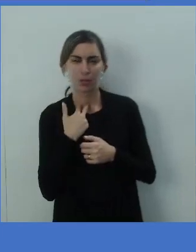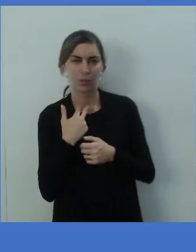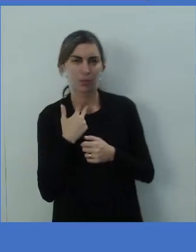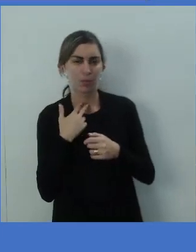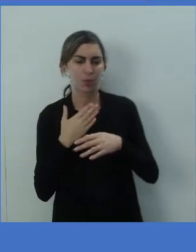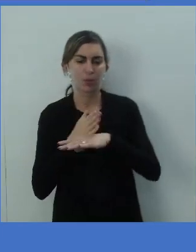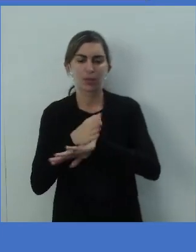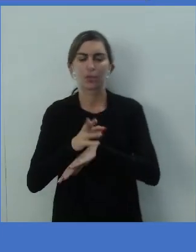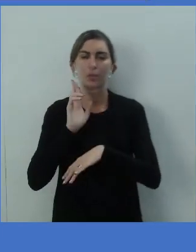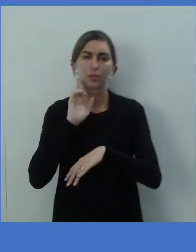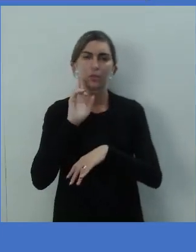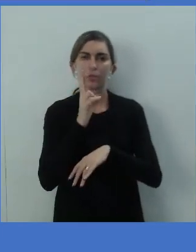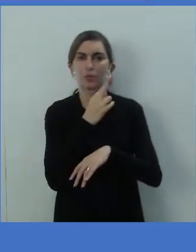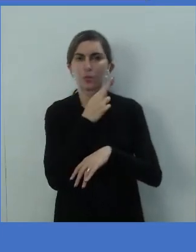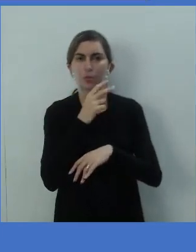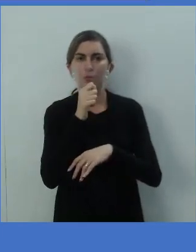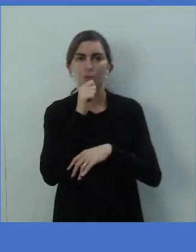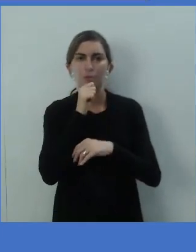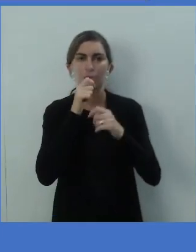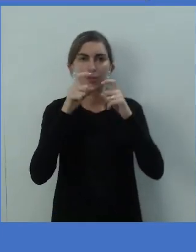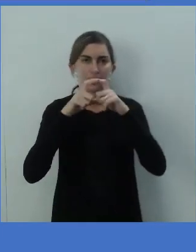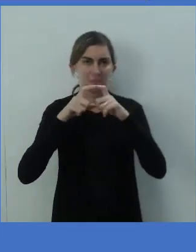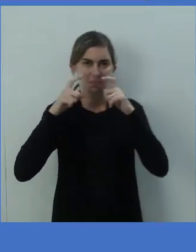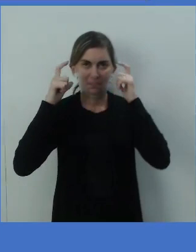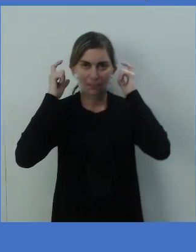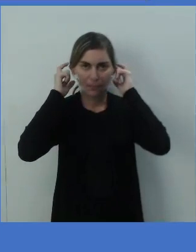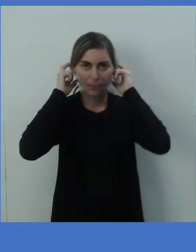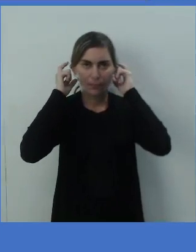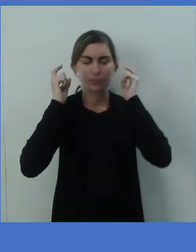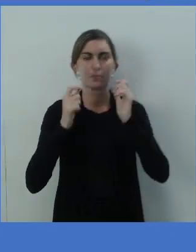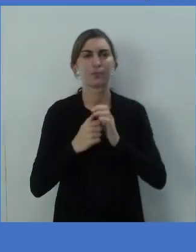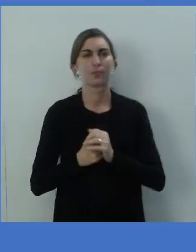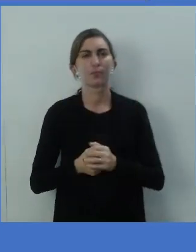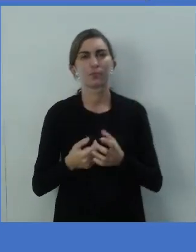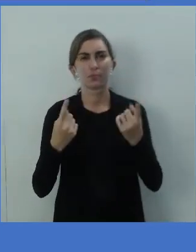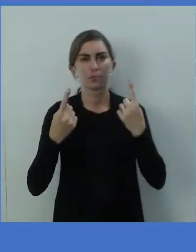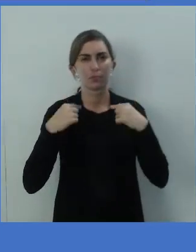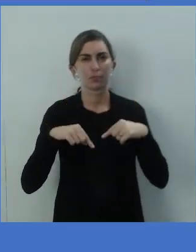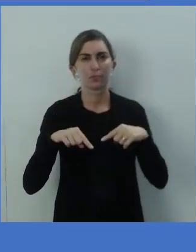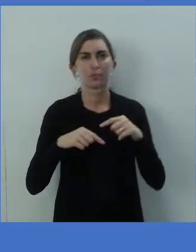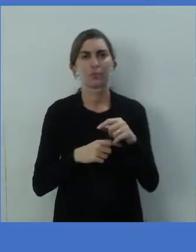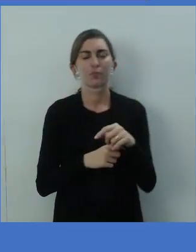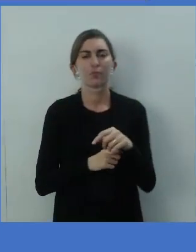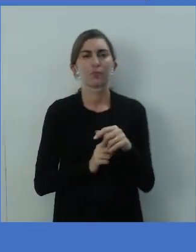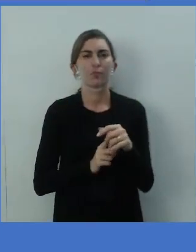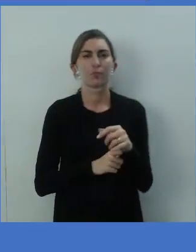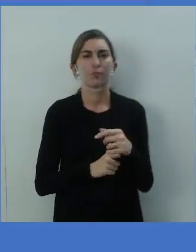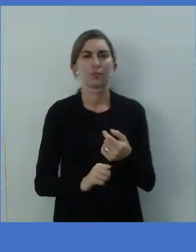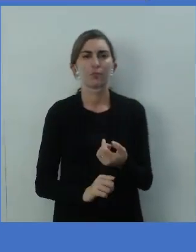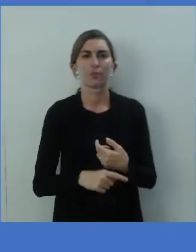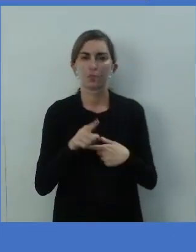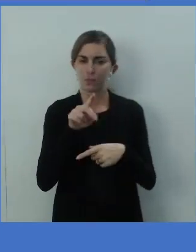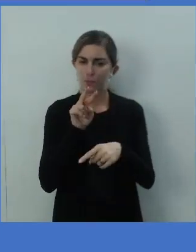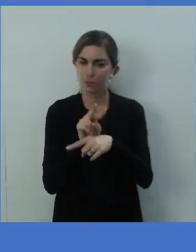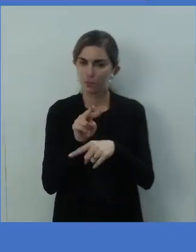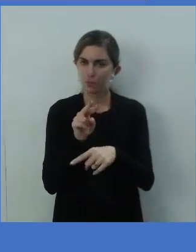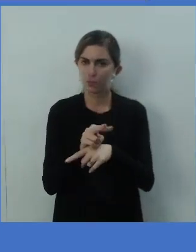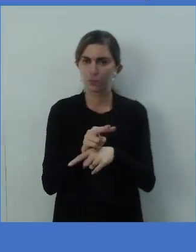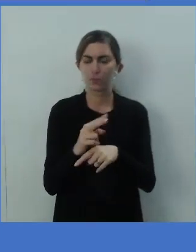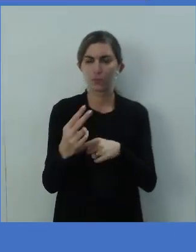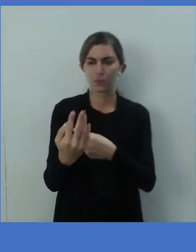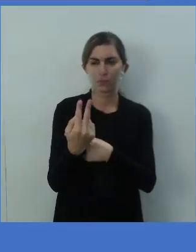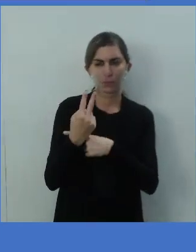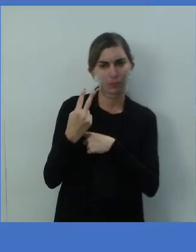restaurante sem máscara. E aí, o protect each other with a mask. Proteja uns aos outros,